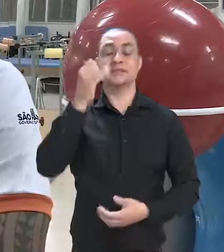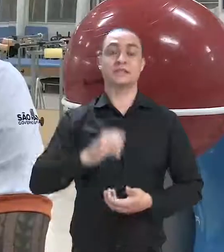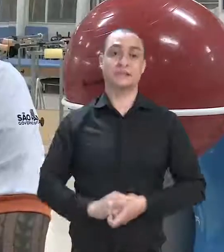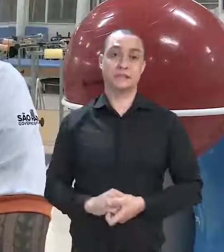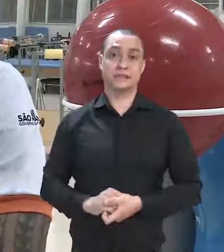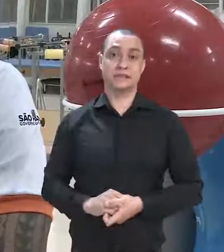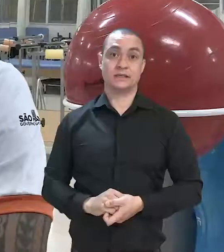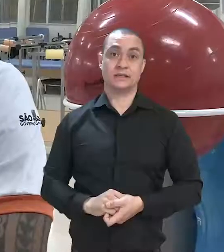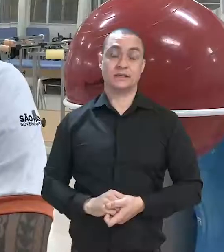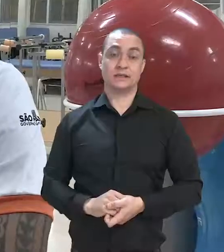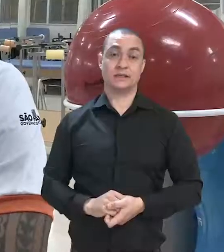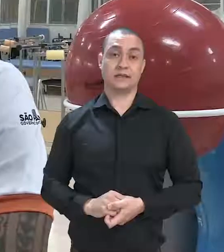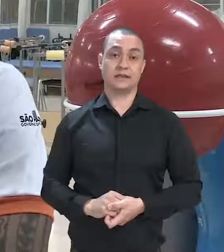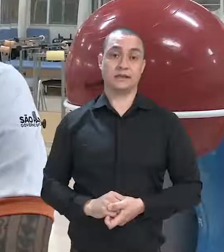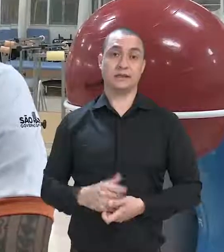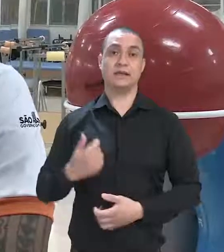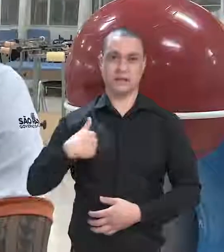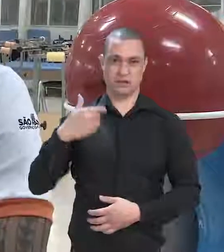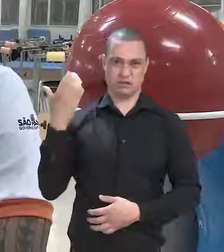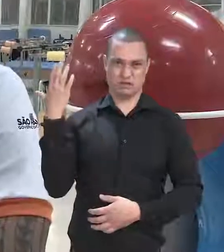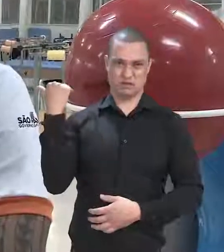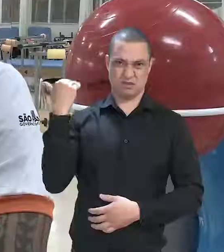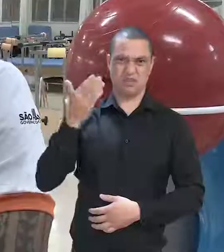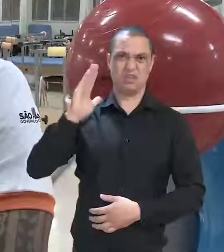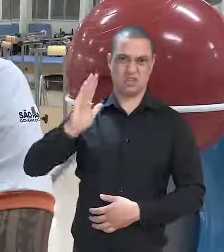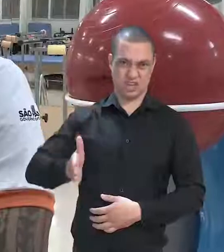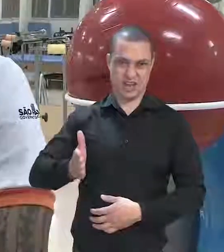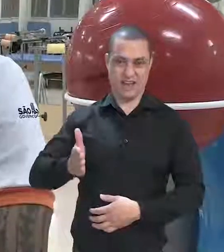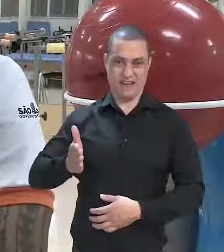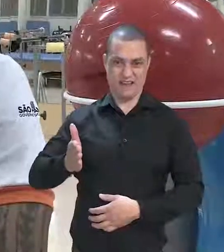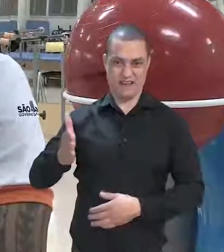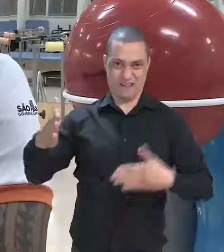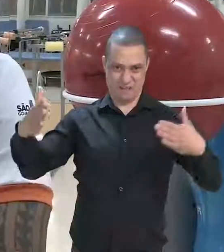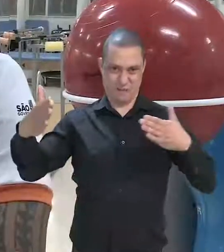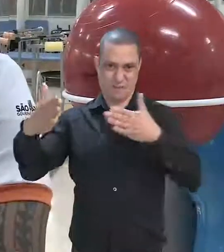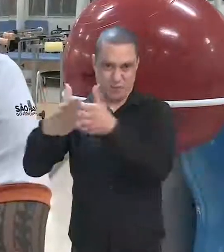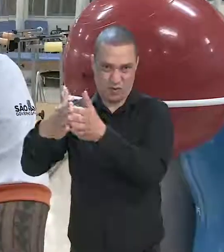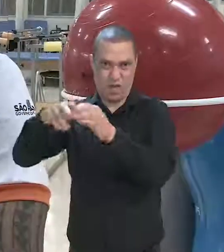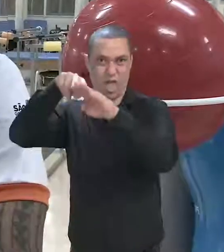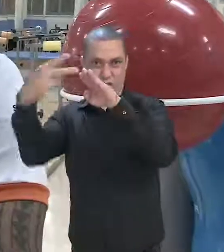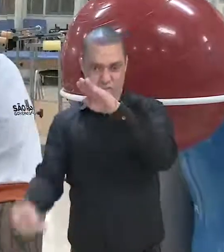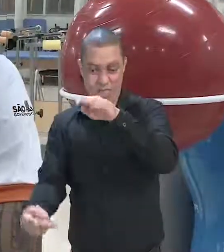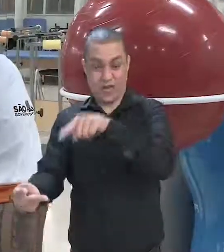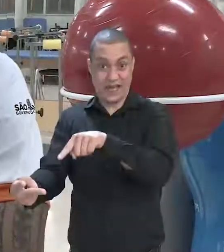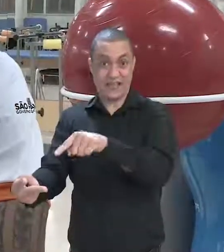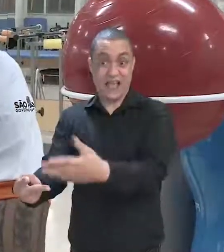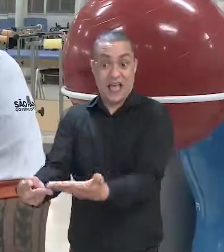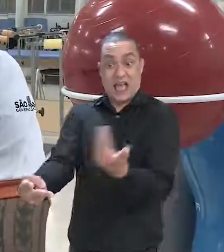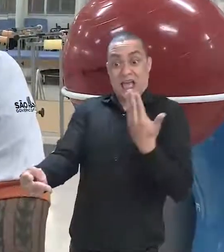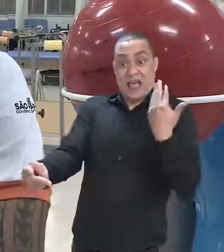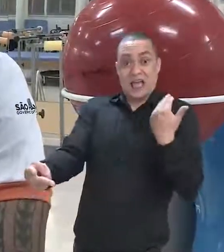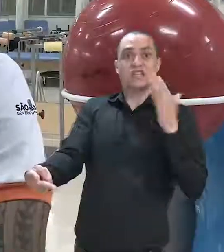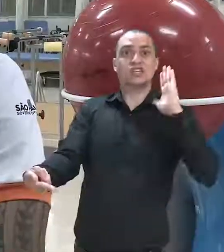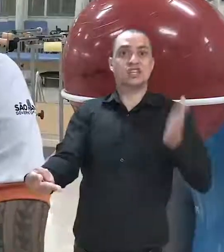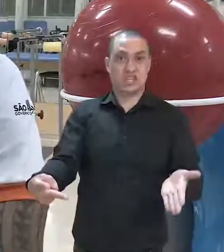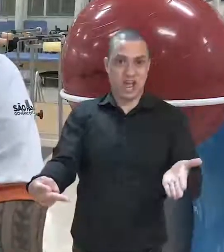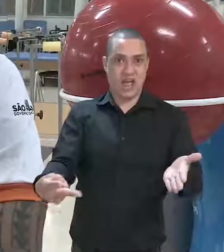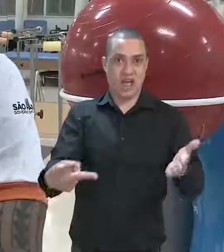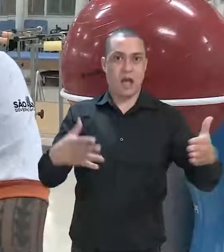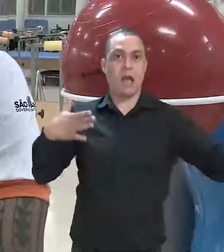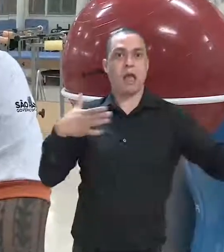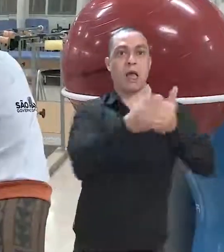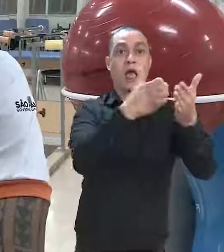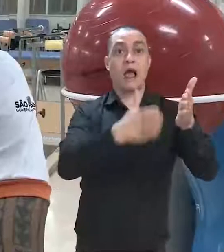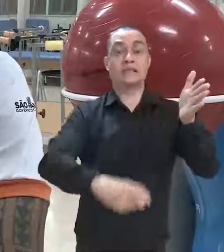eu entrei, já tive, antes do acidente, acidente fatal, vamos dizer assim,